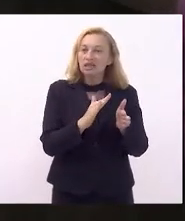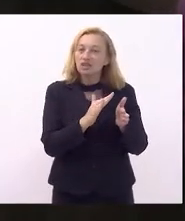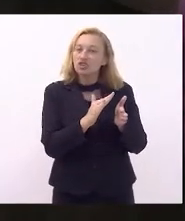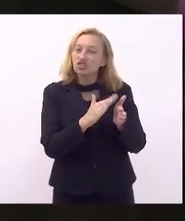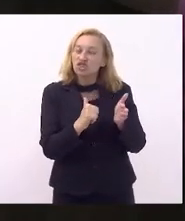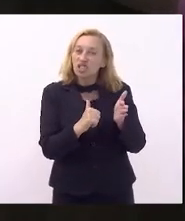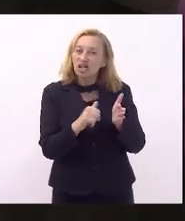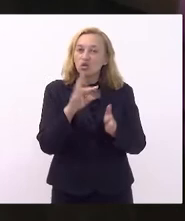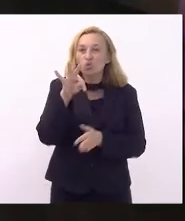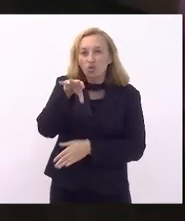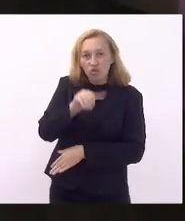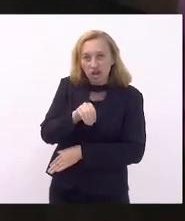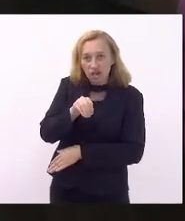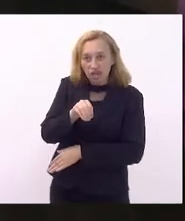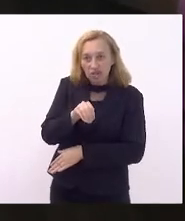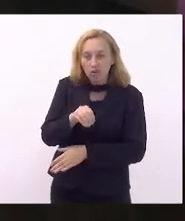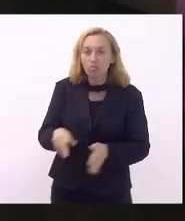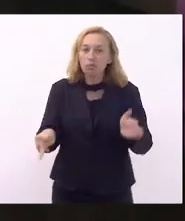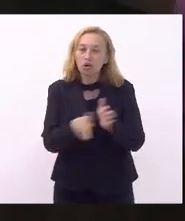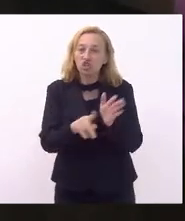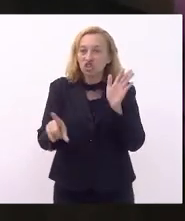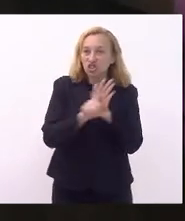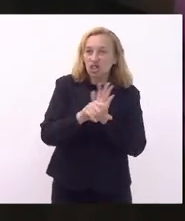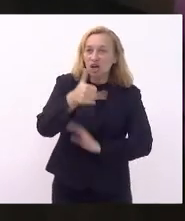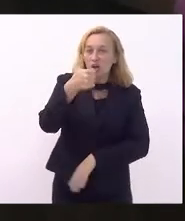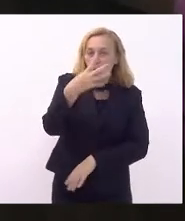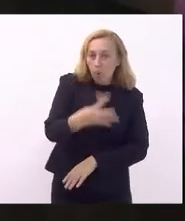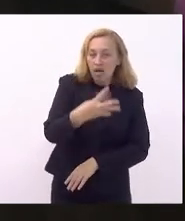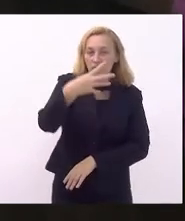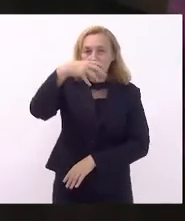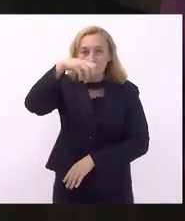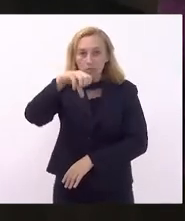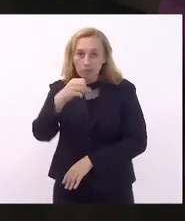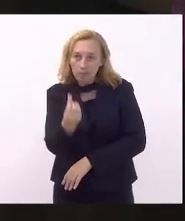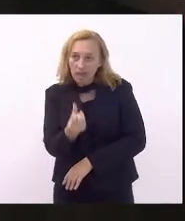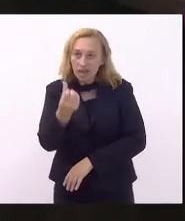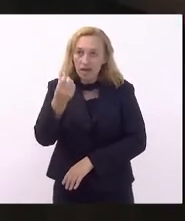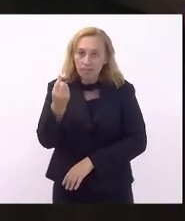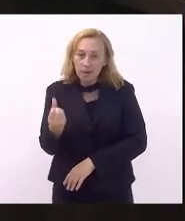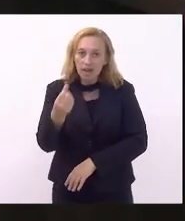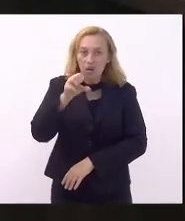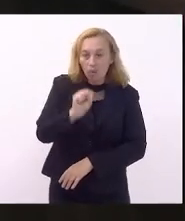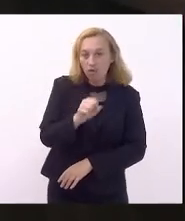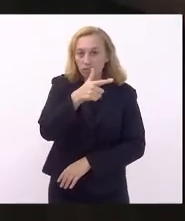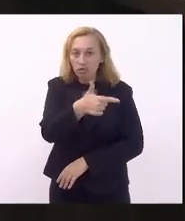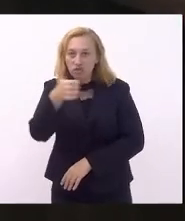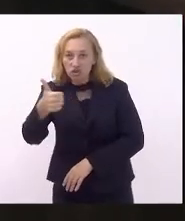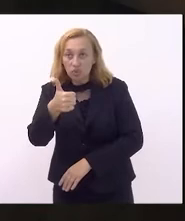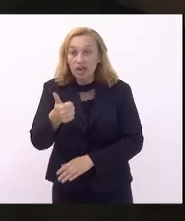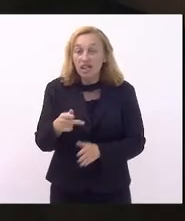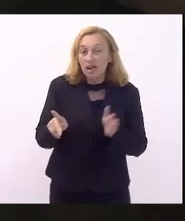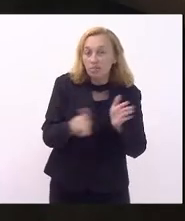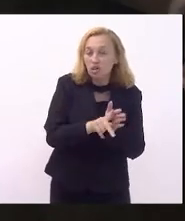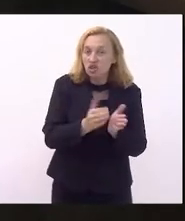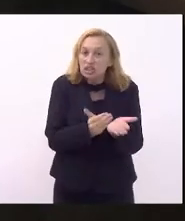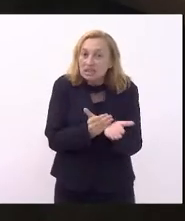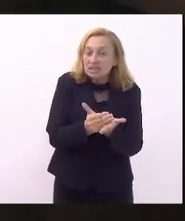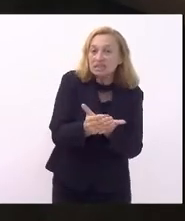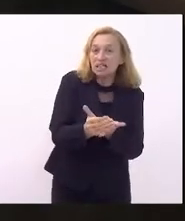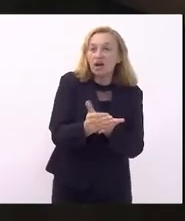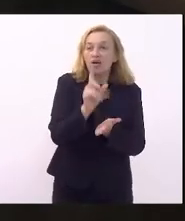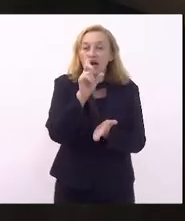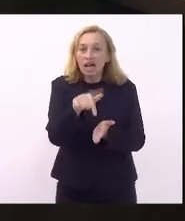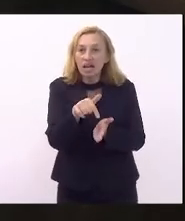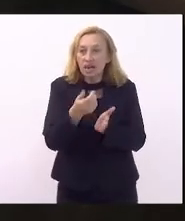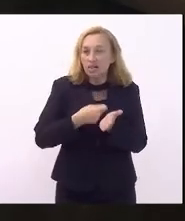veto ao projeto de lei 4668 de 2021. Esse projeto, inicialmente, ele é da